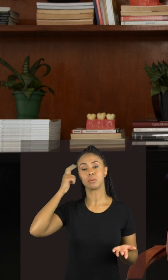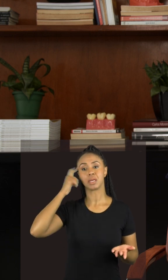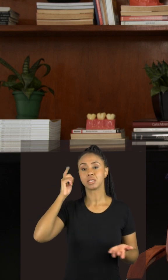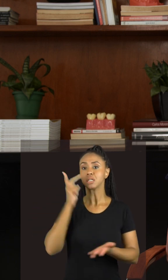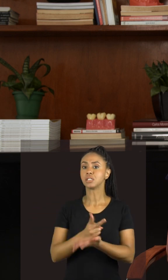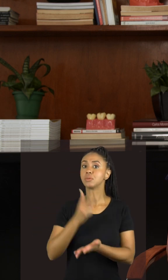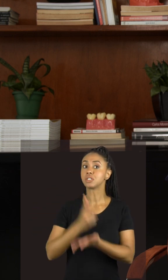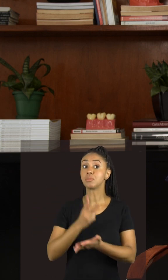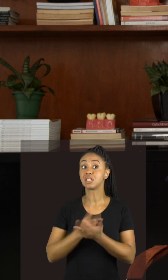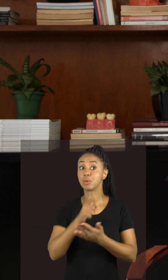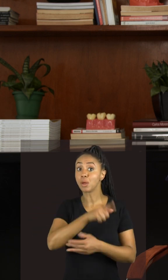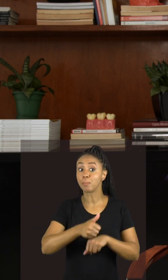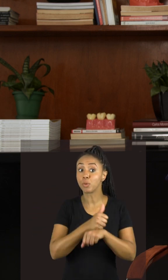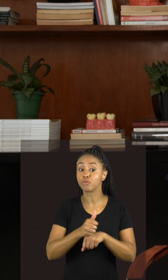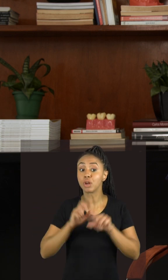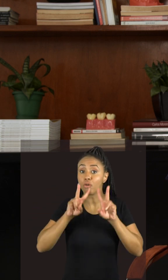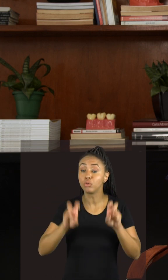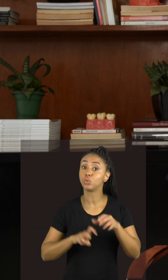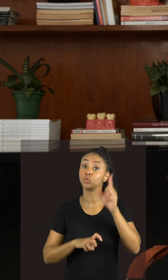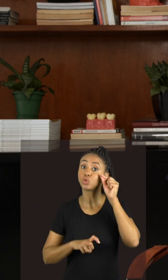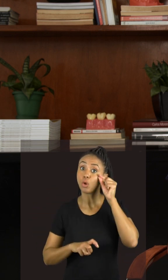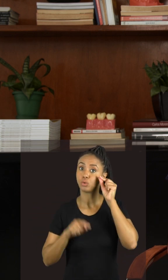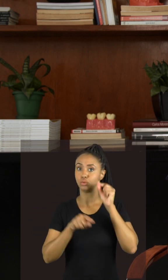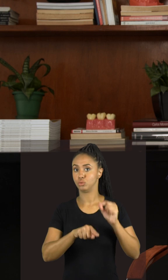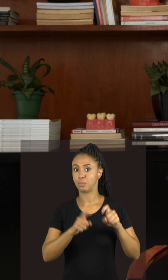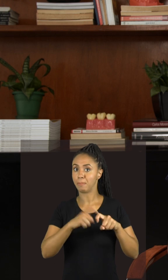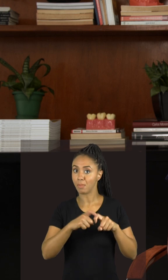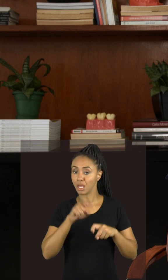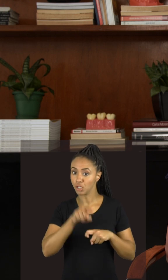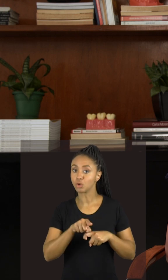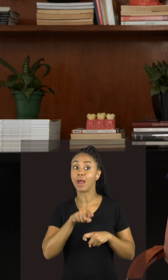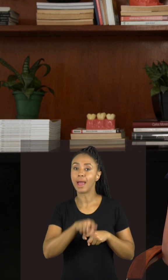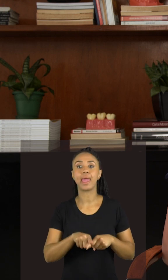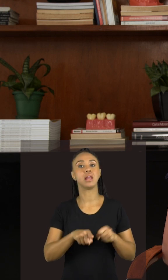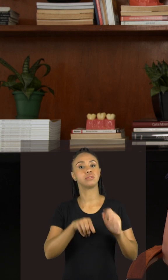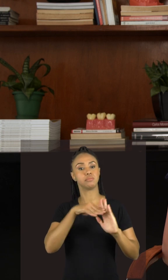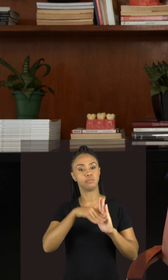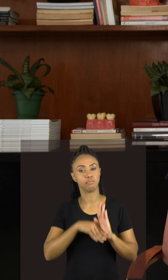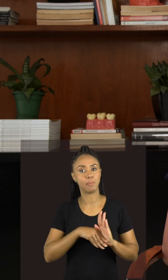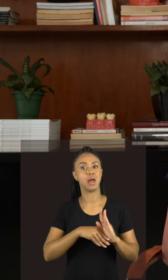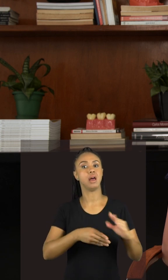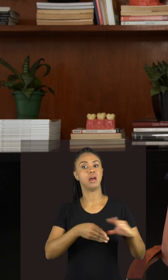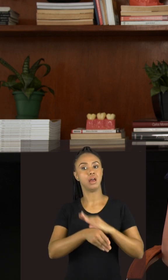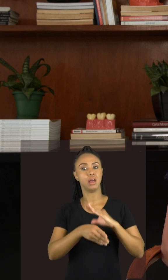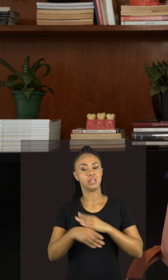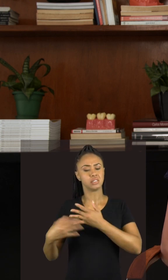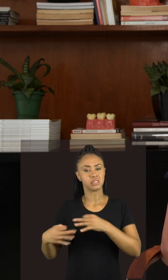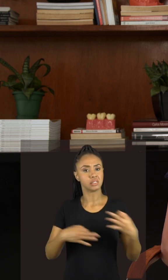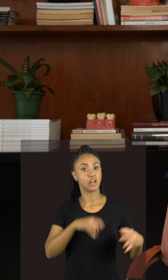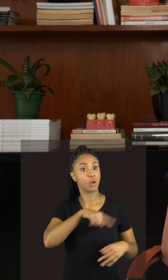em procurar esses profissionais porque são eles que vão dar o encaminhamento correto, que vão fazer essa